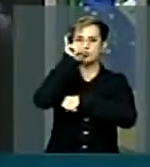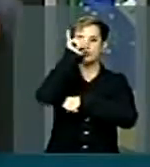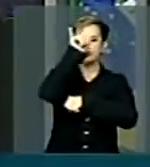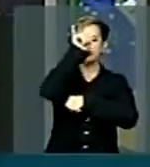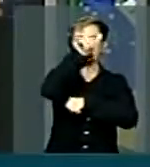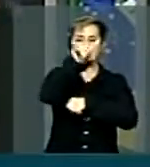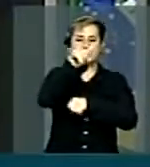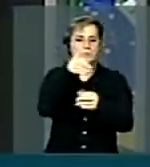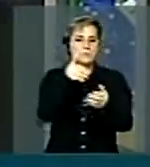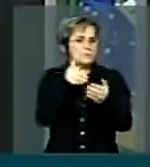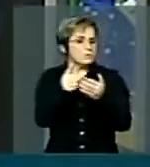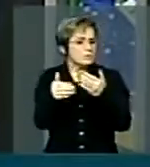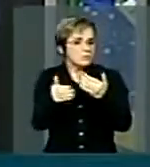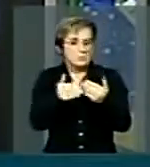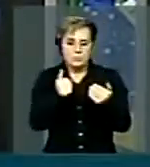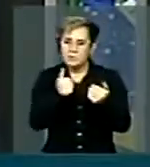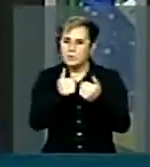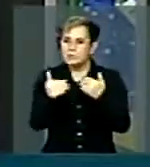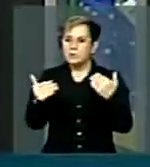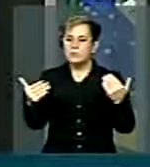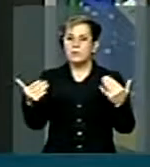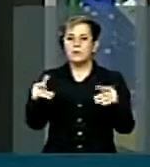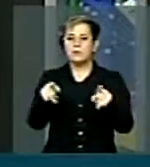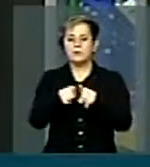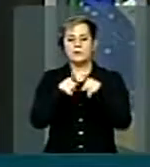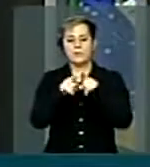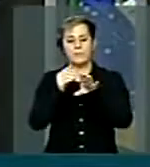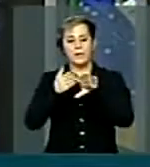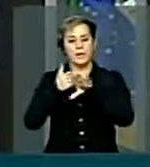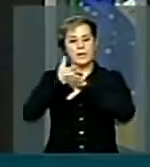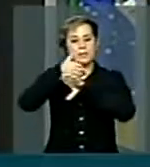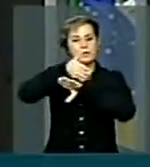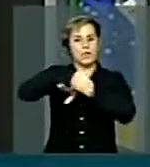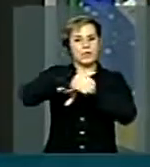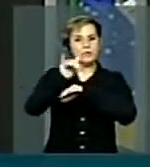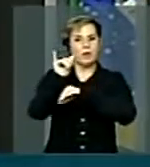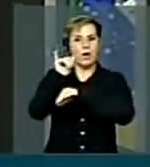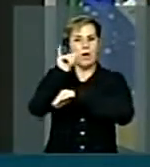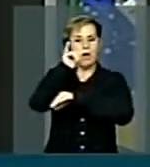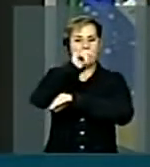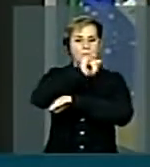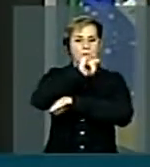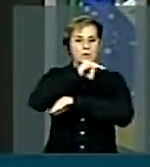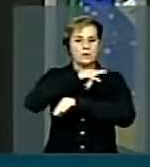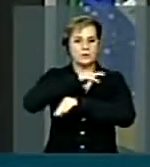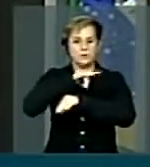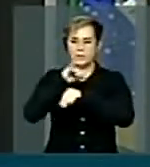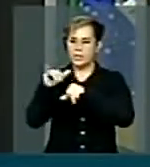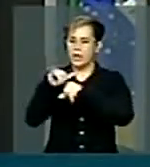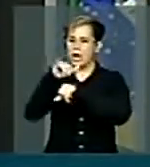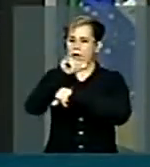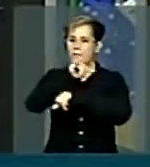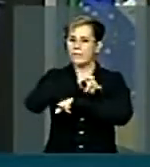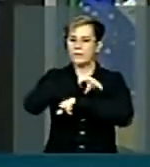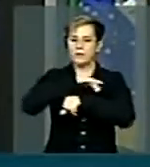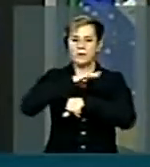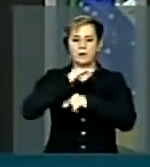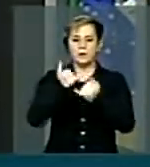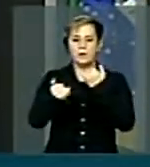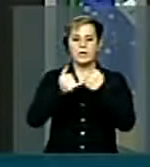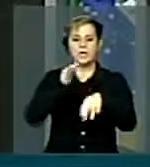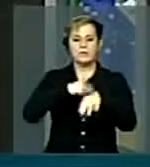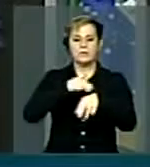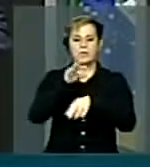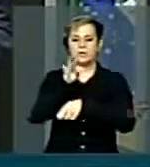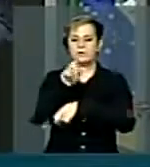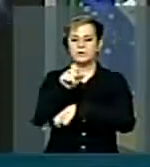e muito mais ainda do acesso às aeronaves, ou tem aeronave que passa mais taxiando do que voando.